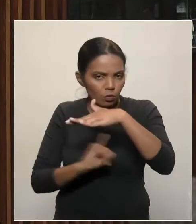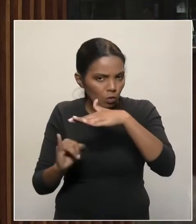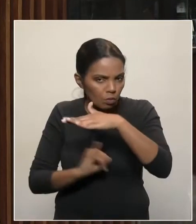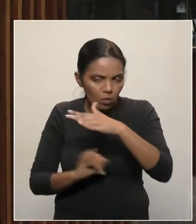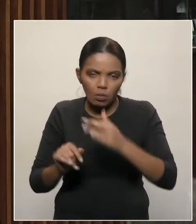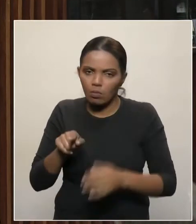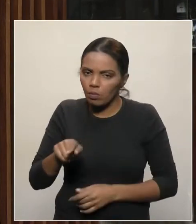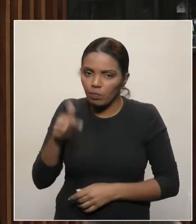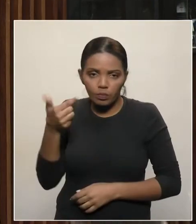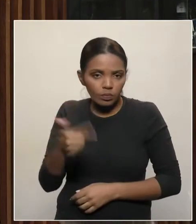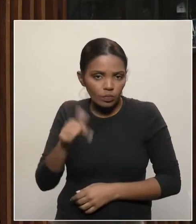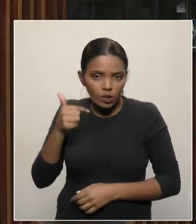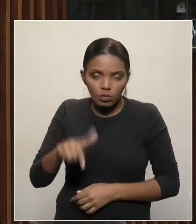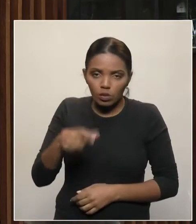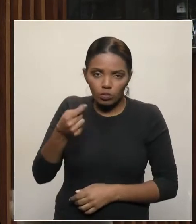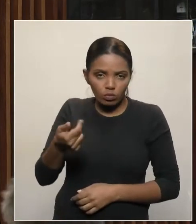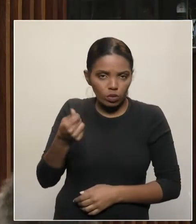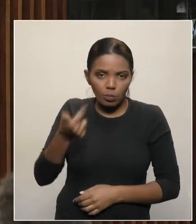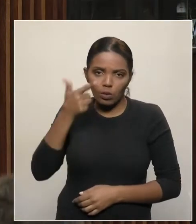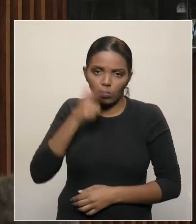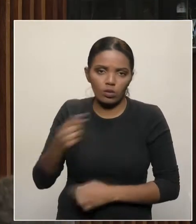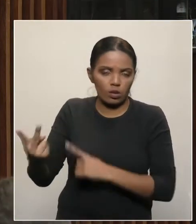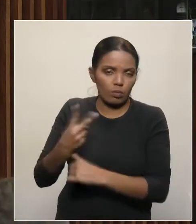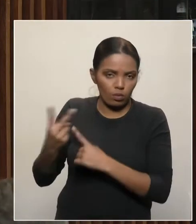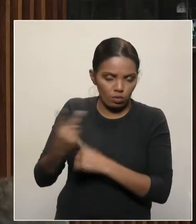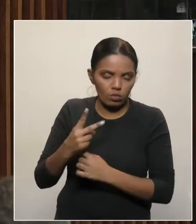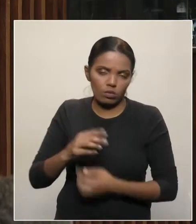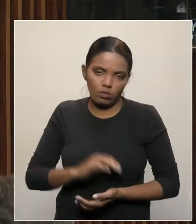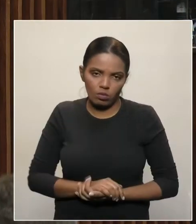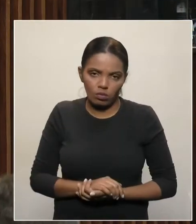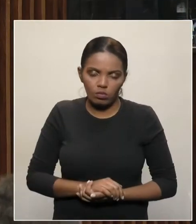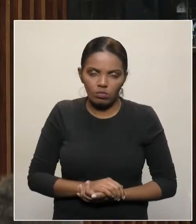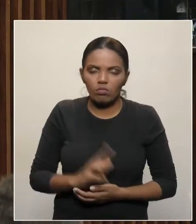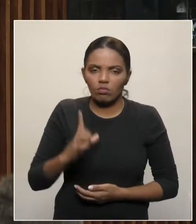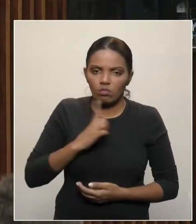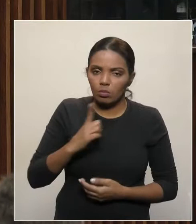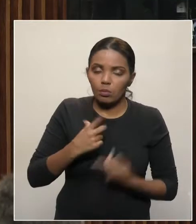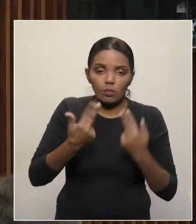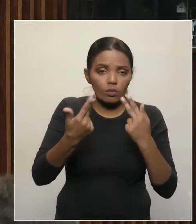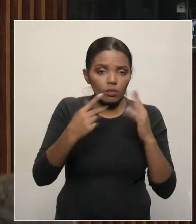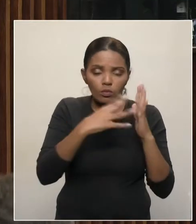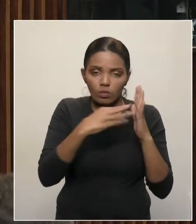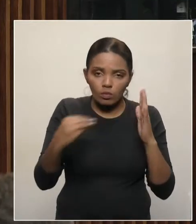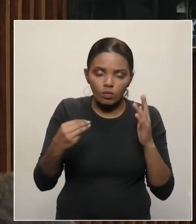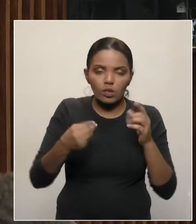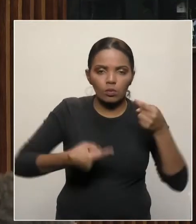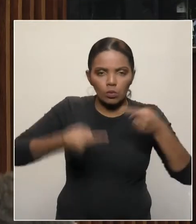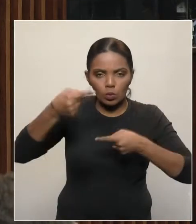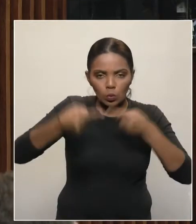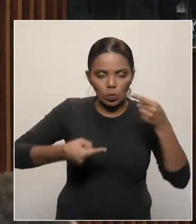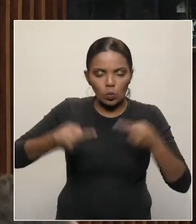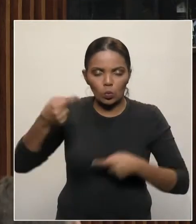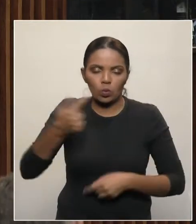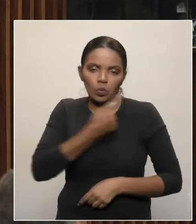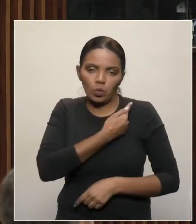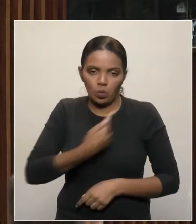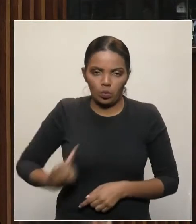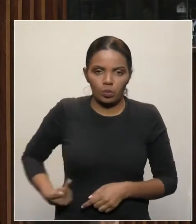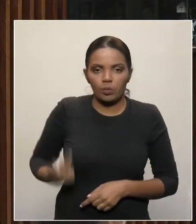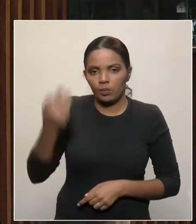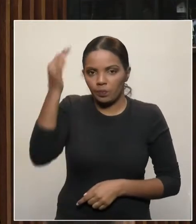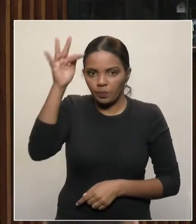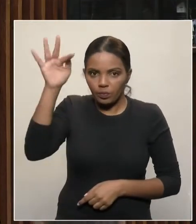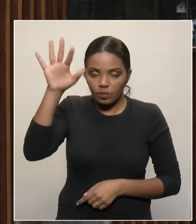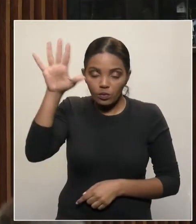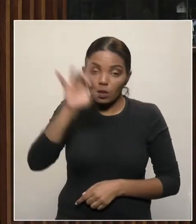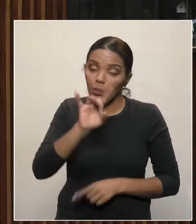não tenham condições financeiras para se cuidar nesse período. Há os moldes do que está sendo discutido no governo federal, isso feito via